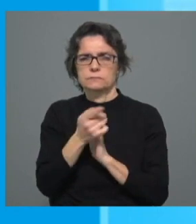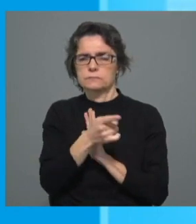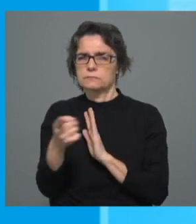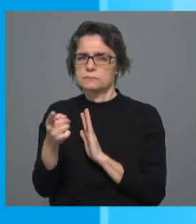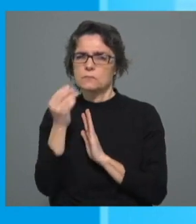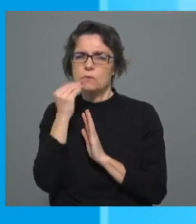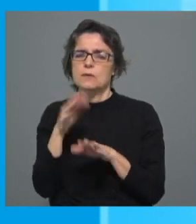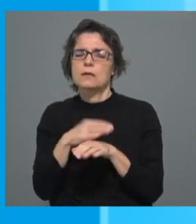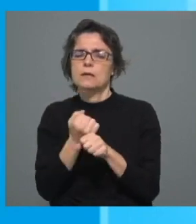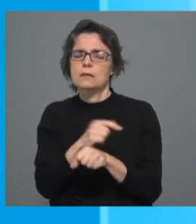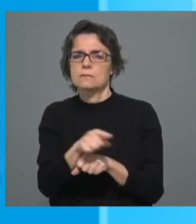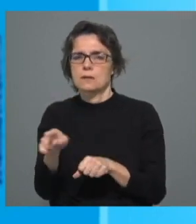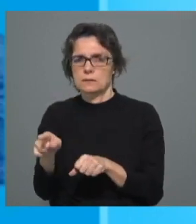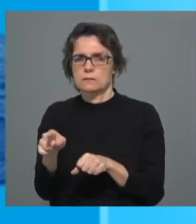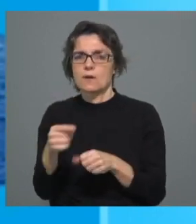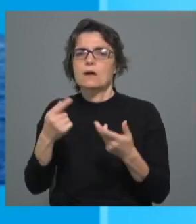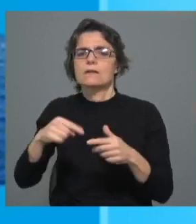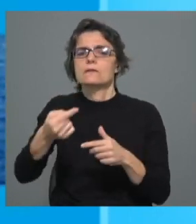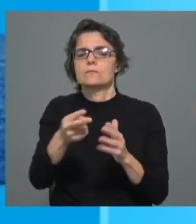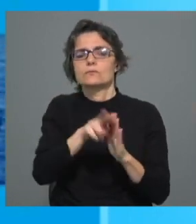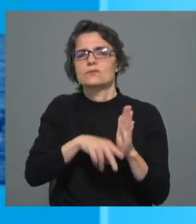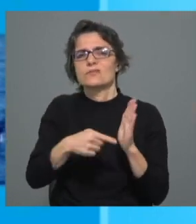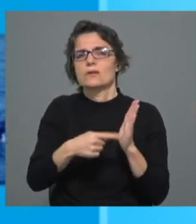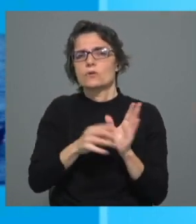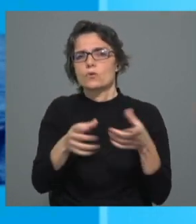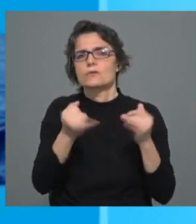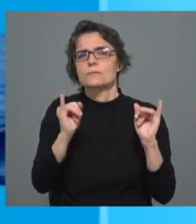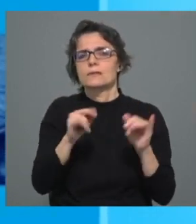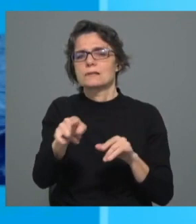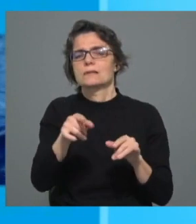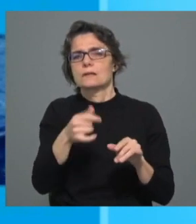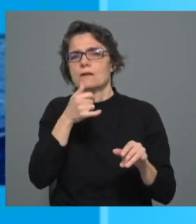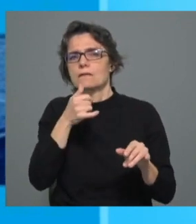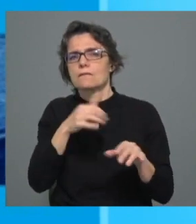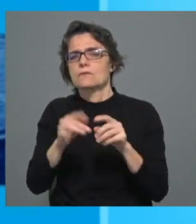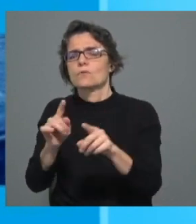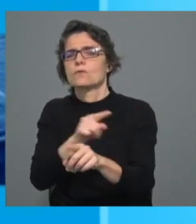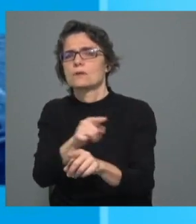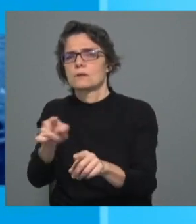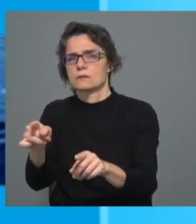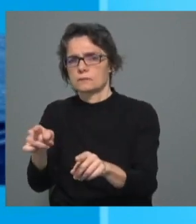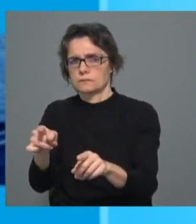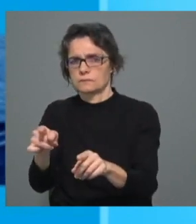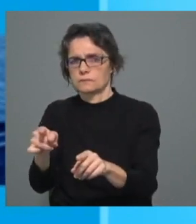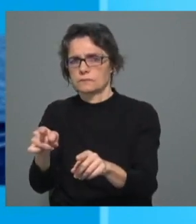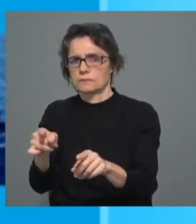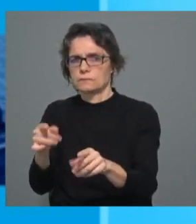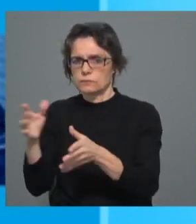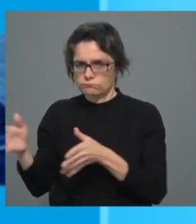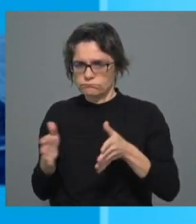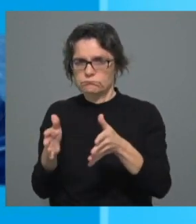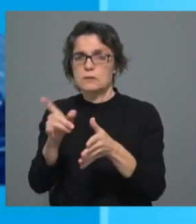rescaldo deste relatório da Comissão Independente. Também se fala que poderão ser assistidas por um conjunto de